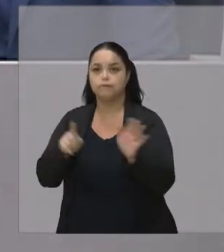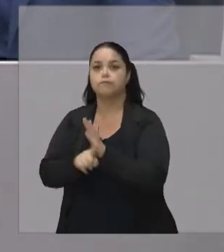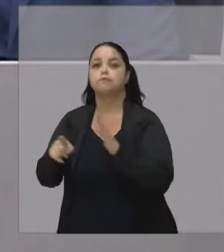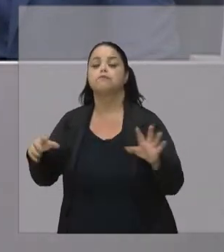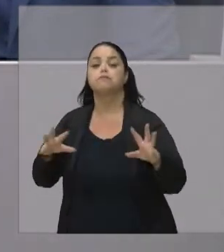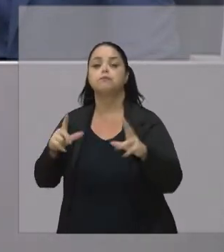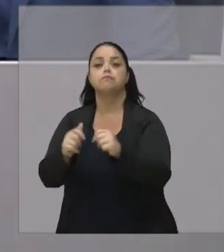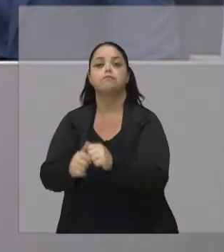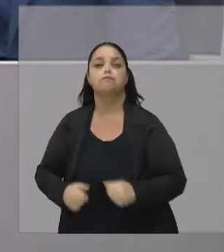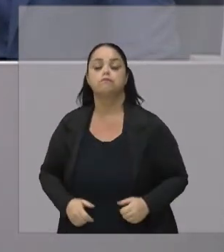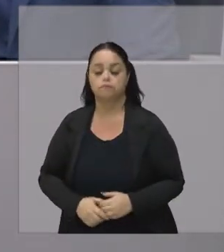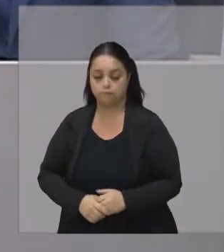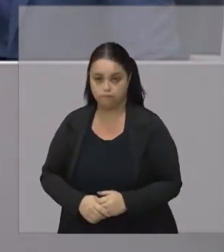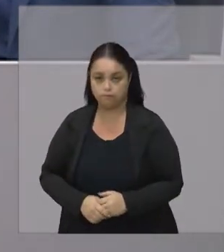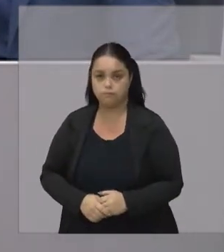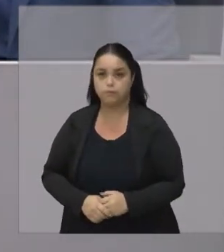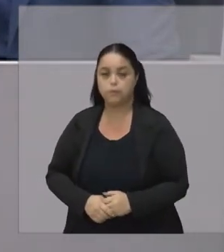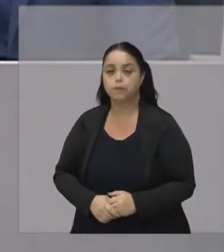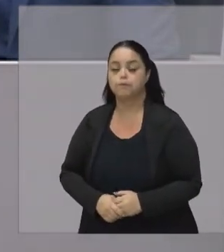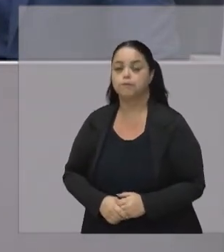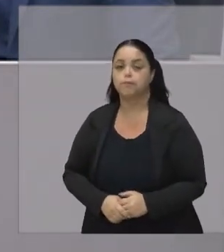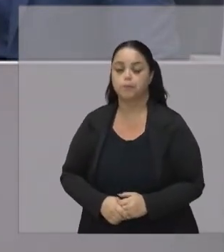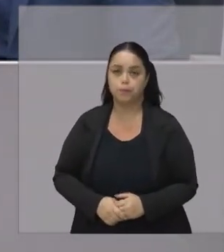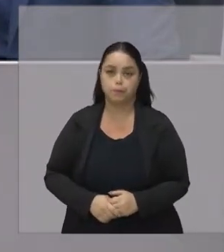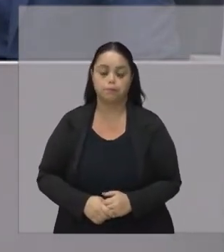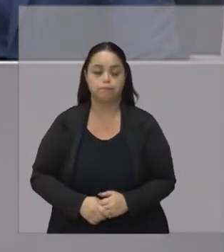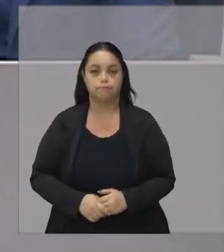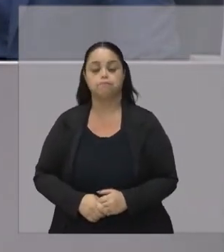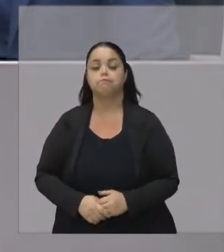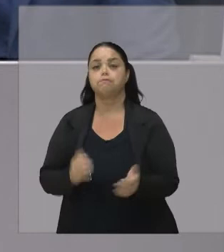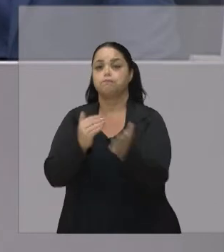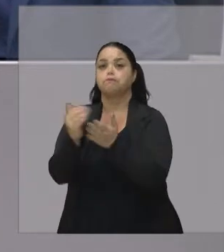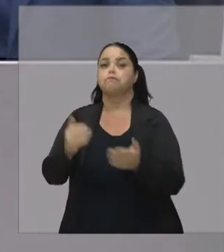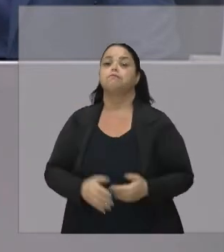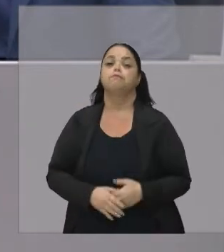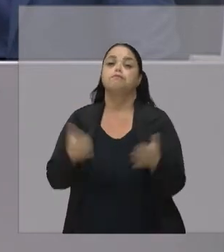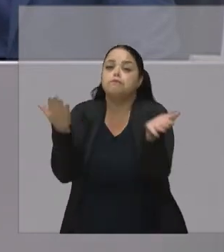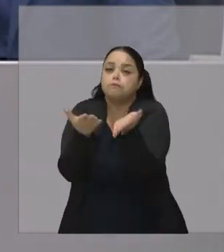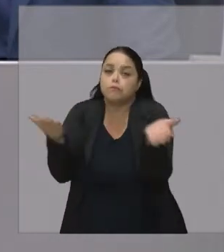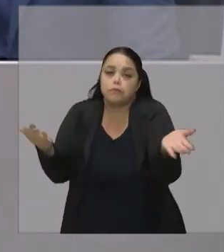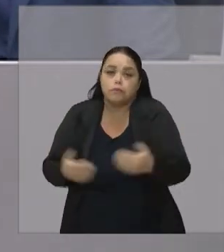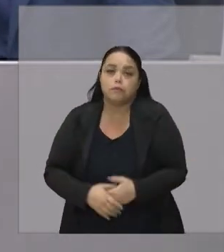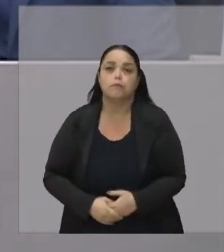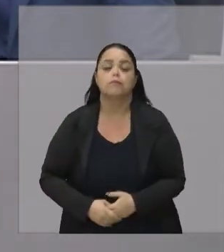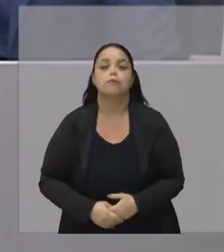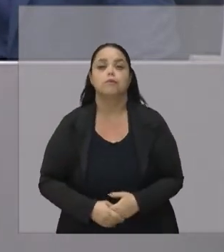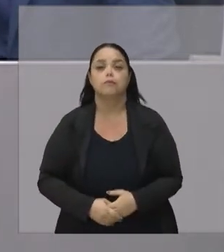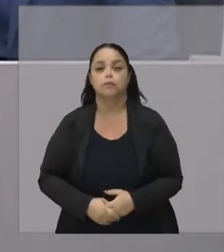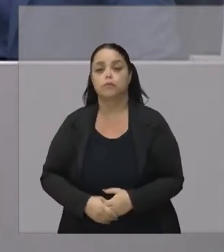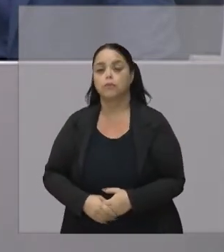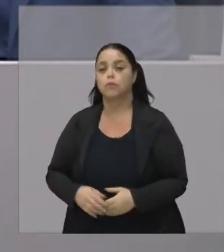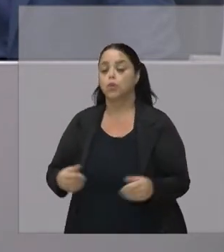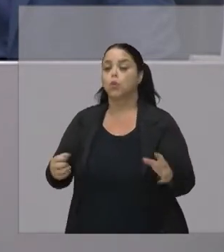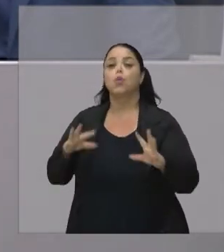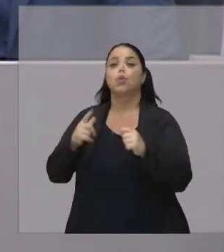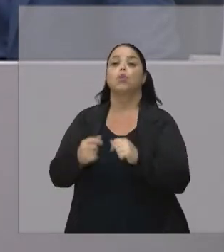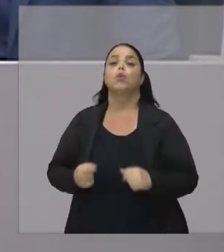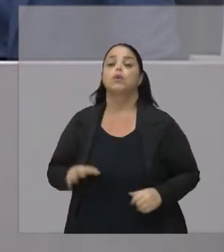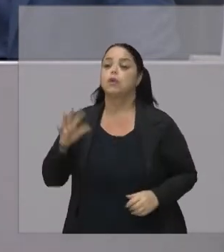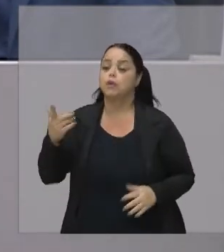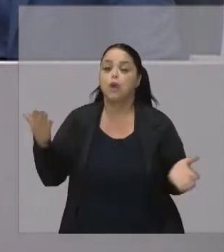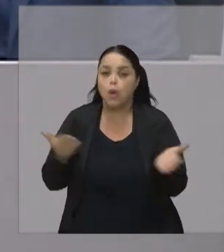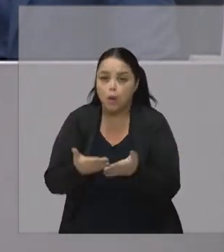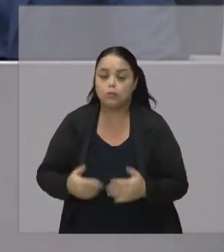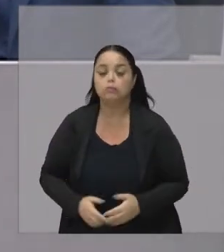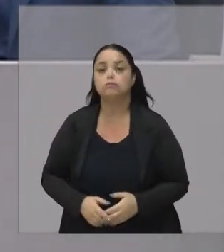vocês Serão Vai começar A ser definido Agora Tudo que vocês Fizerem agora Isso